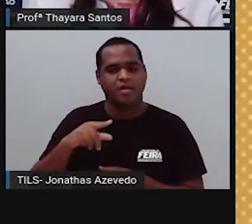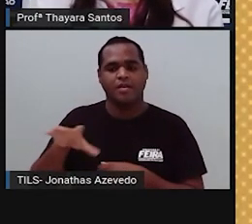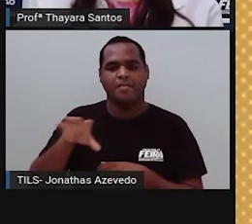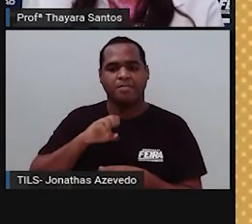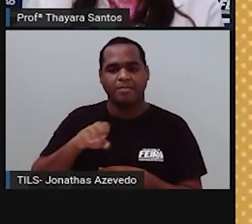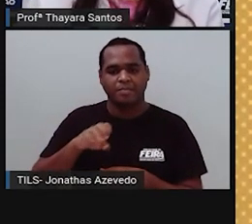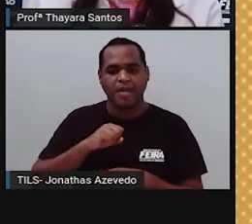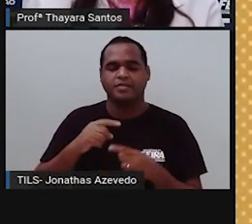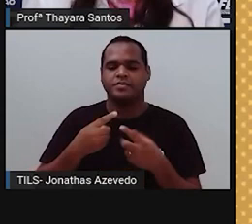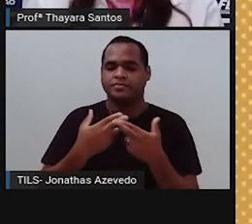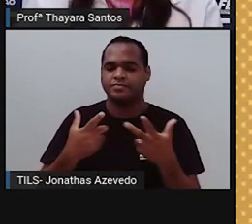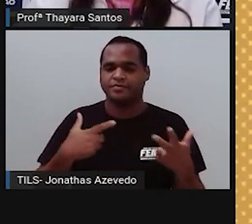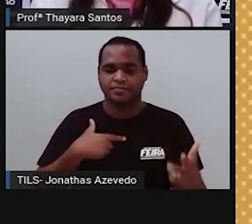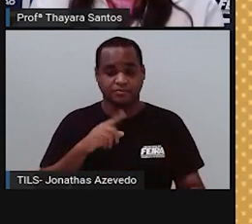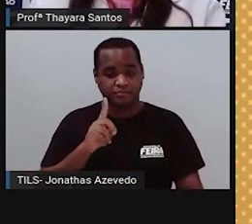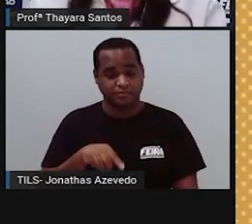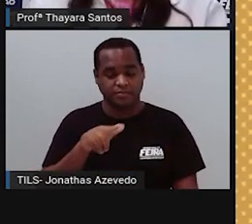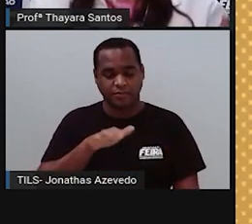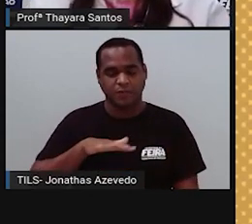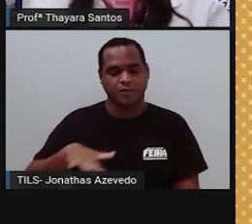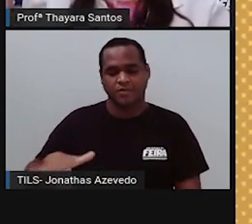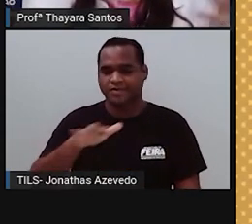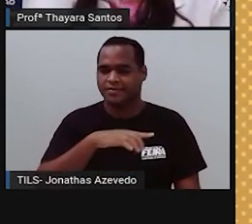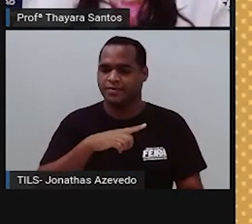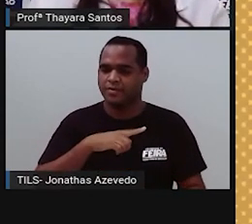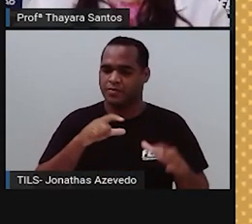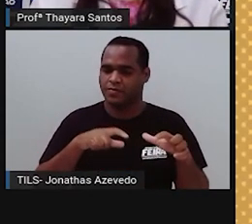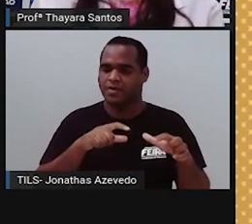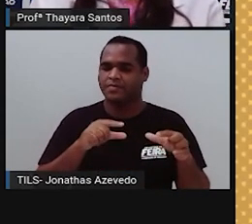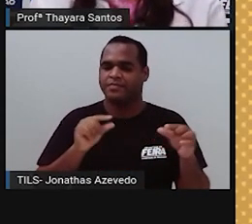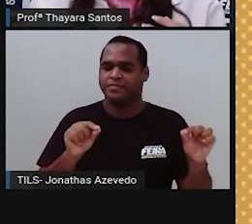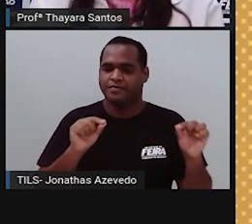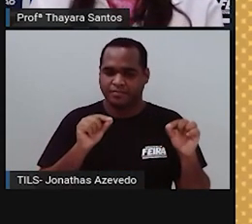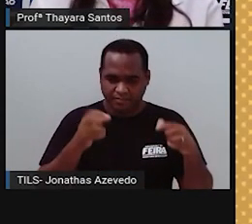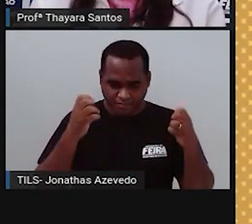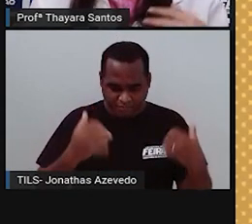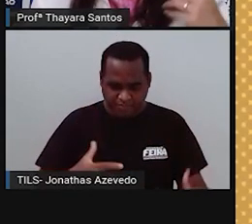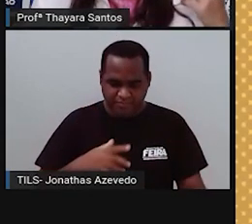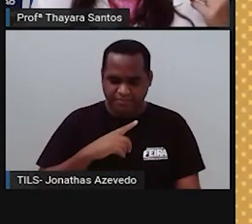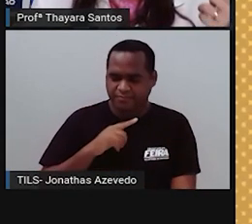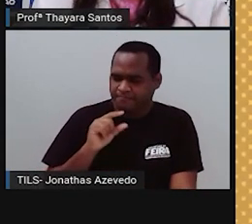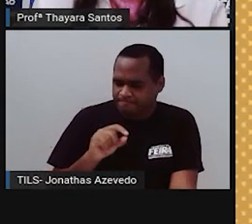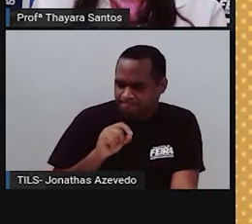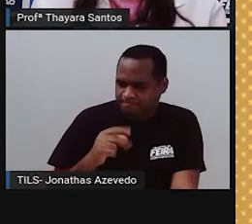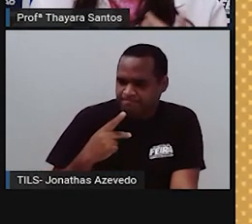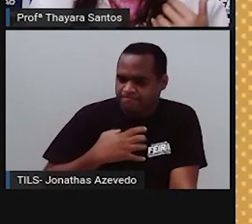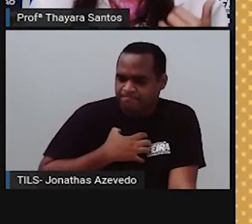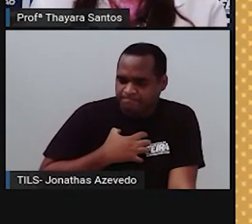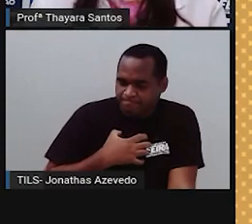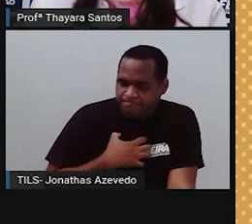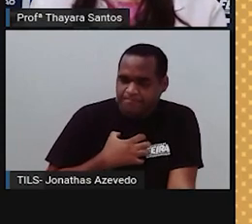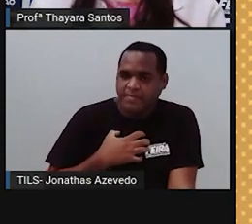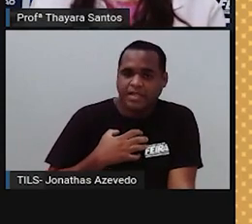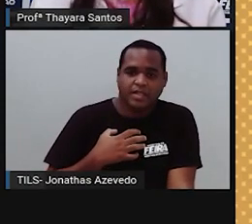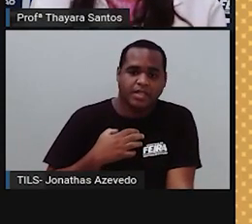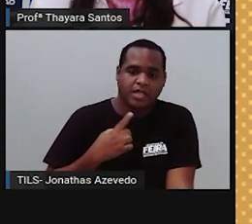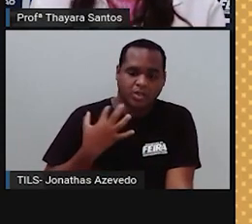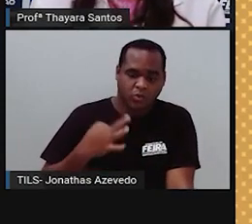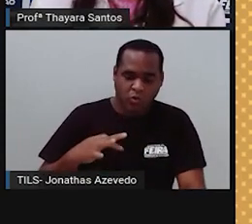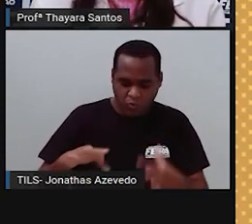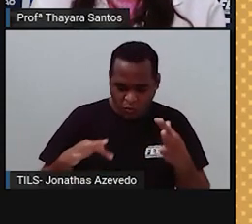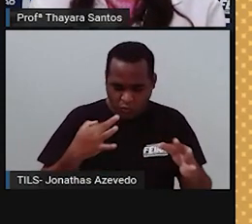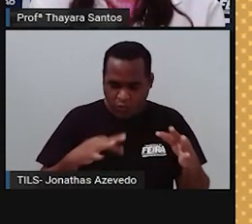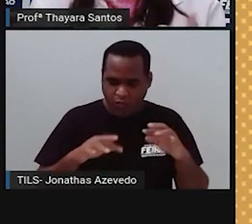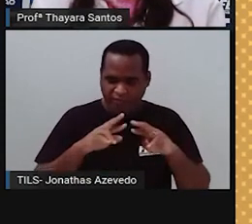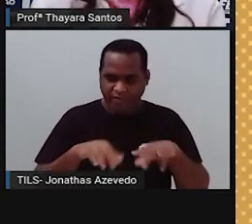táteis no ambiente, né? Táteis no ambiente, na verdade. Sentir a pressão, o estímulo de dor e